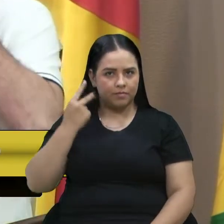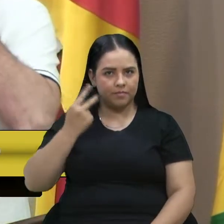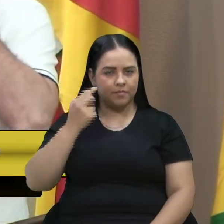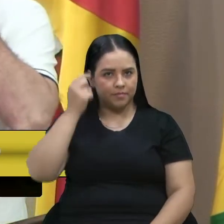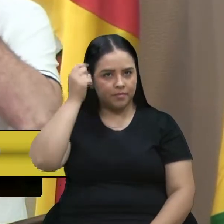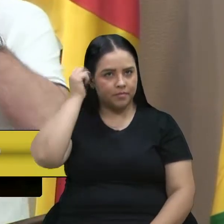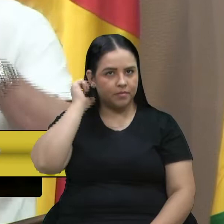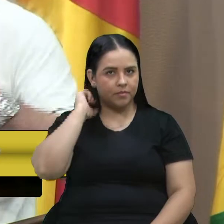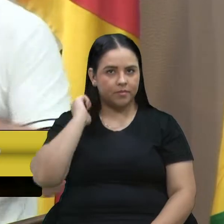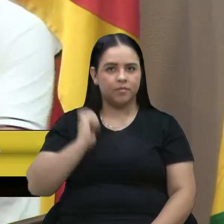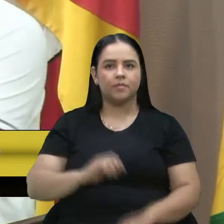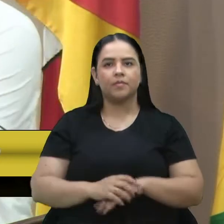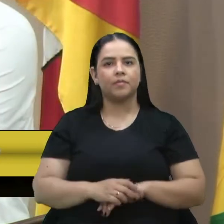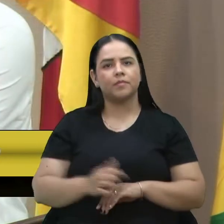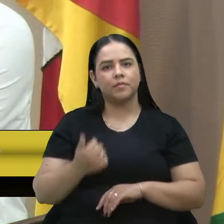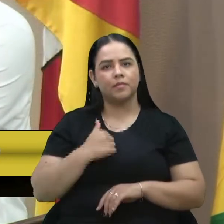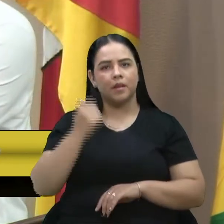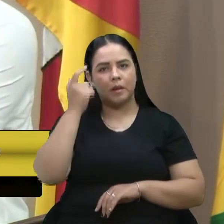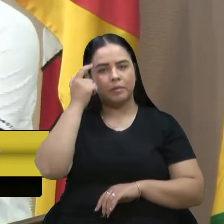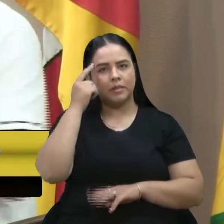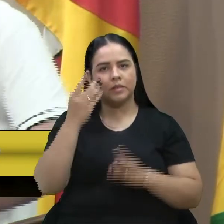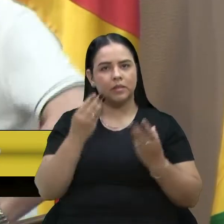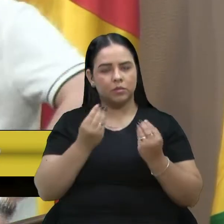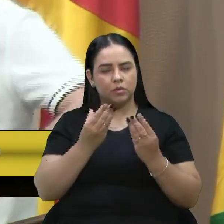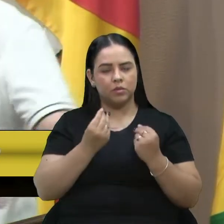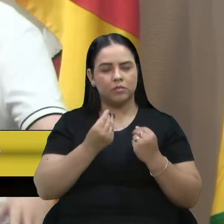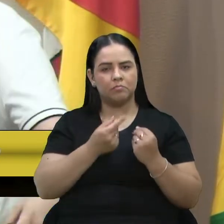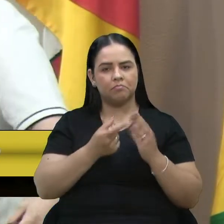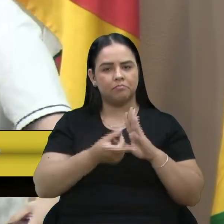e refleti bastante para fazer essa minha fala